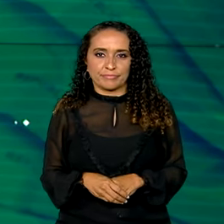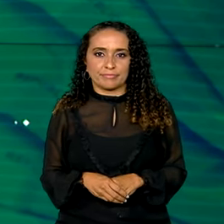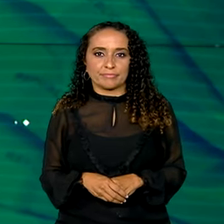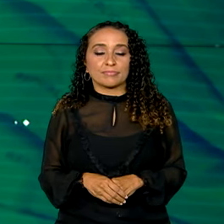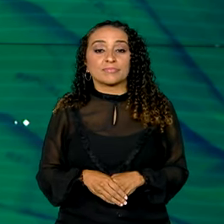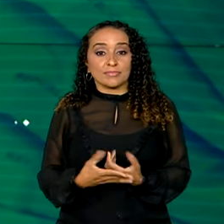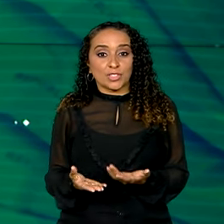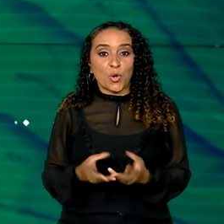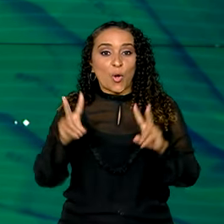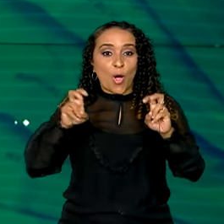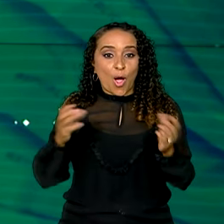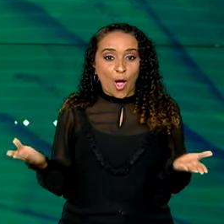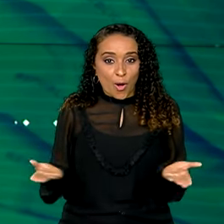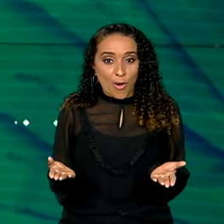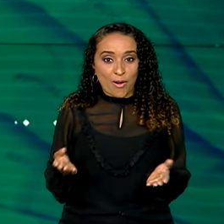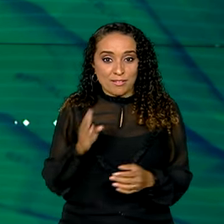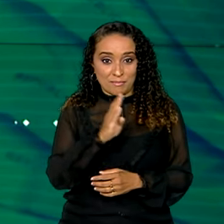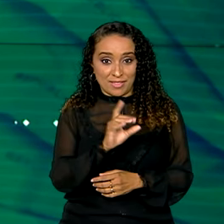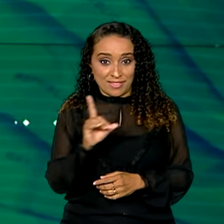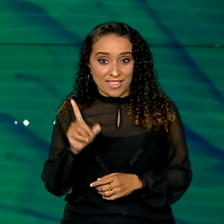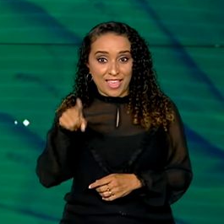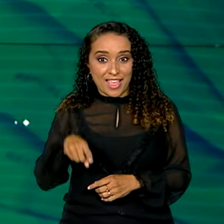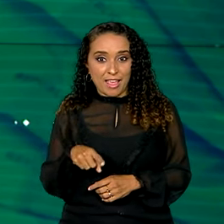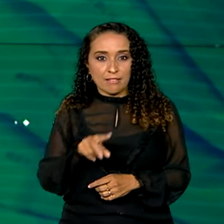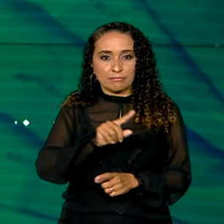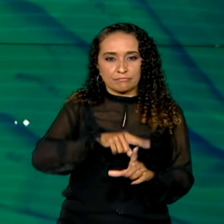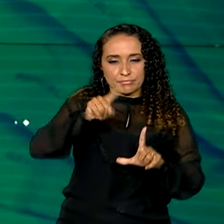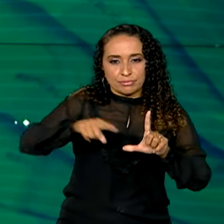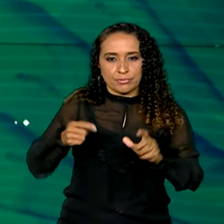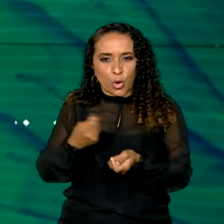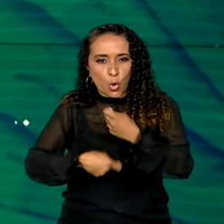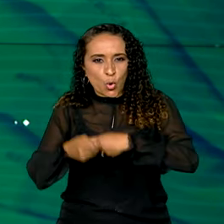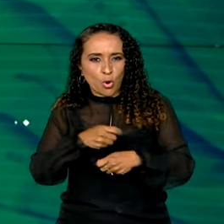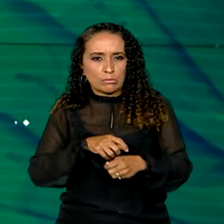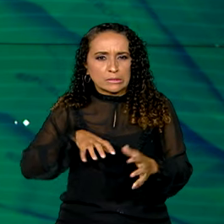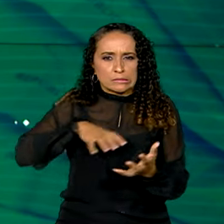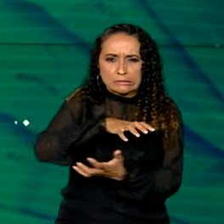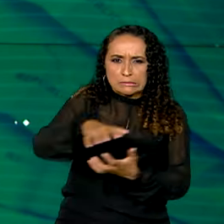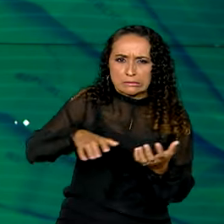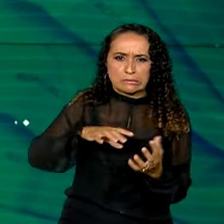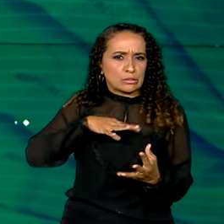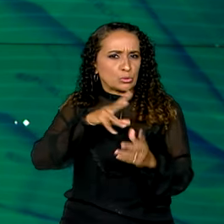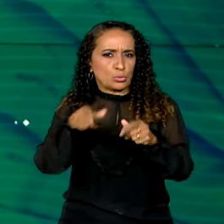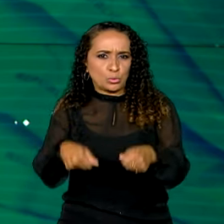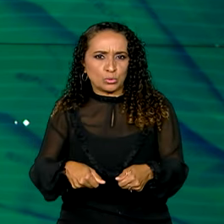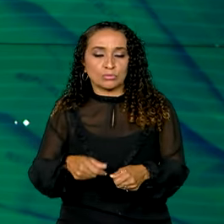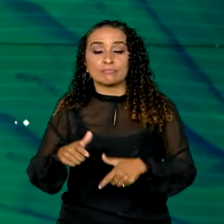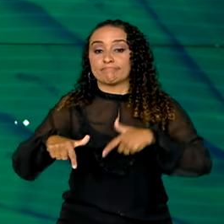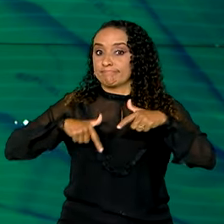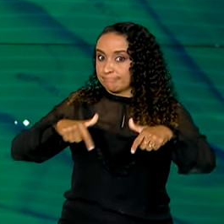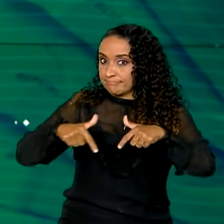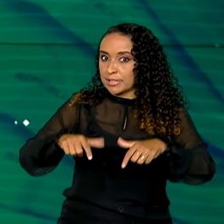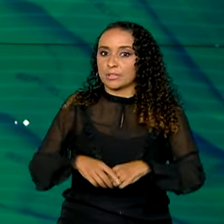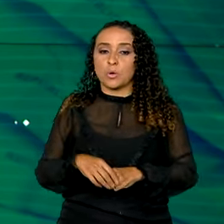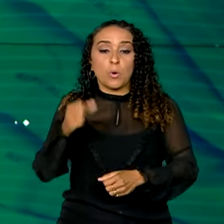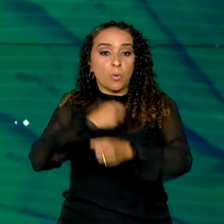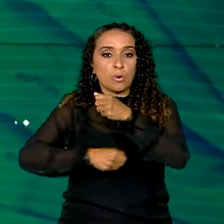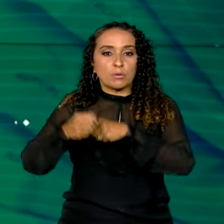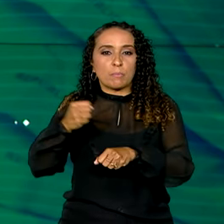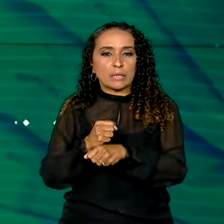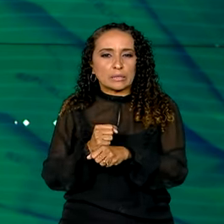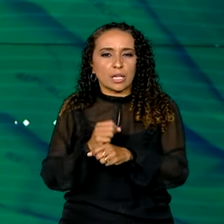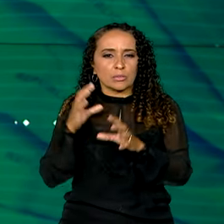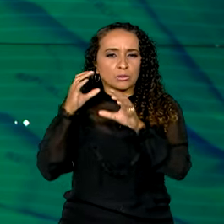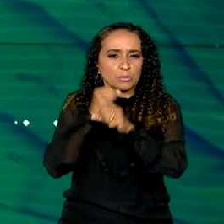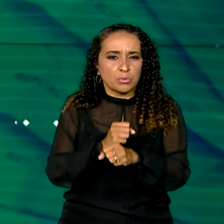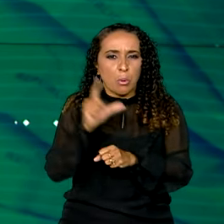E o nosso assunto agora aqui no Brasil em Dia é uma variável econômica que mexe com todo mundo, o emprego. E o ano passado fechou com